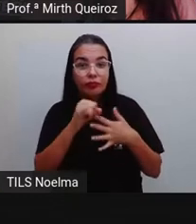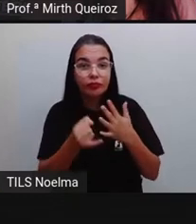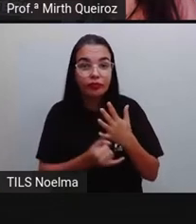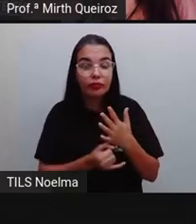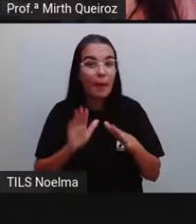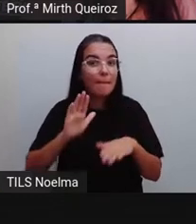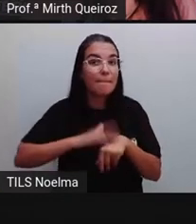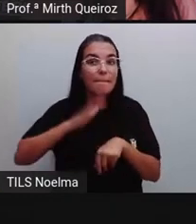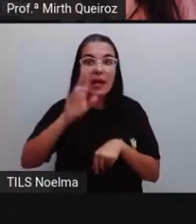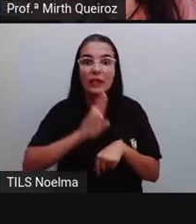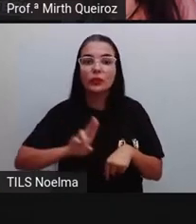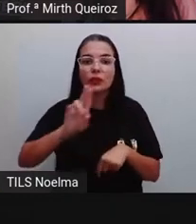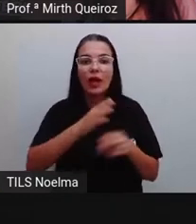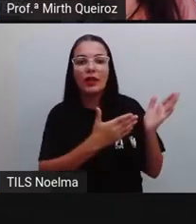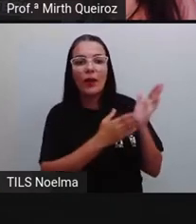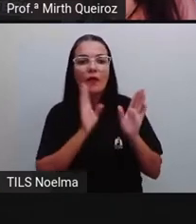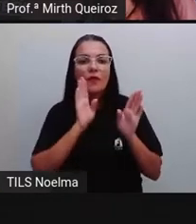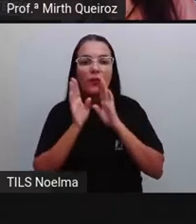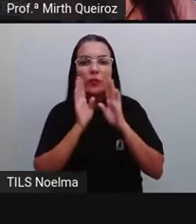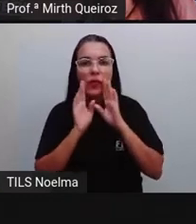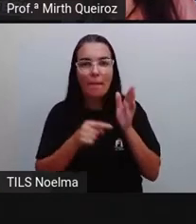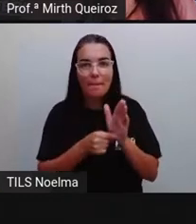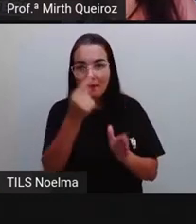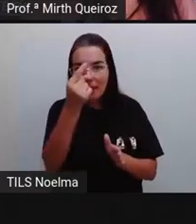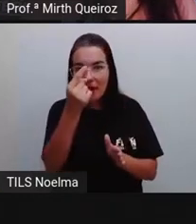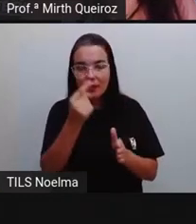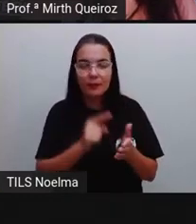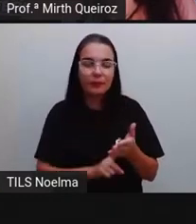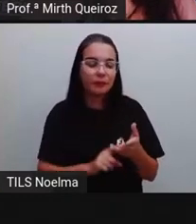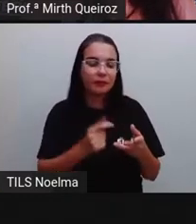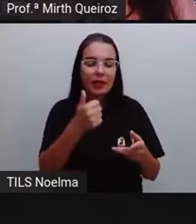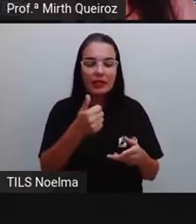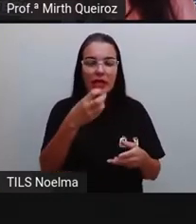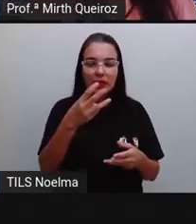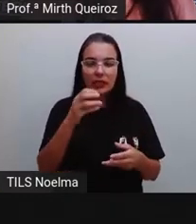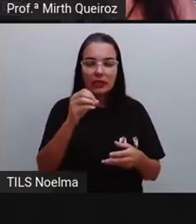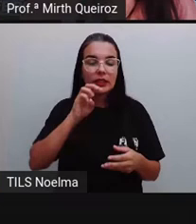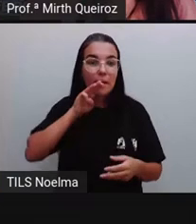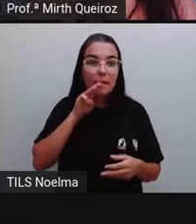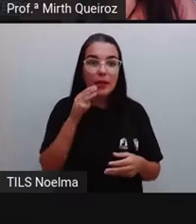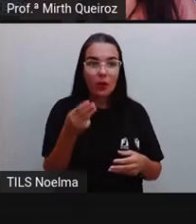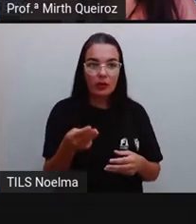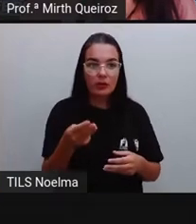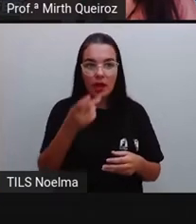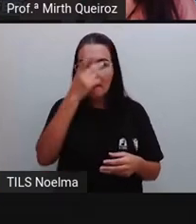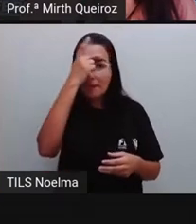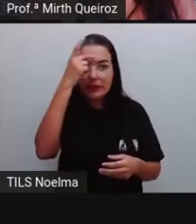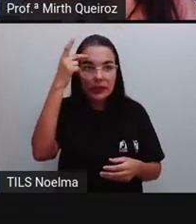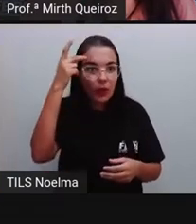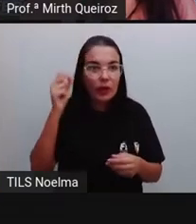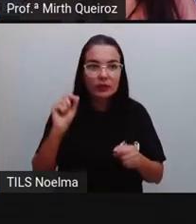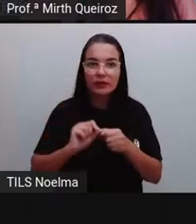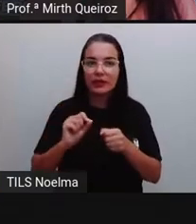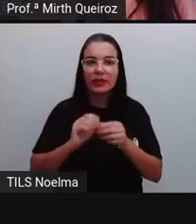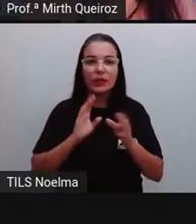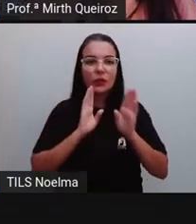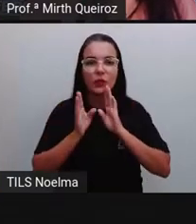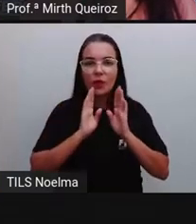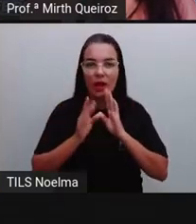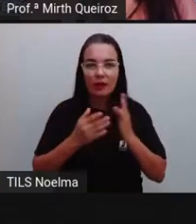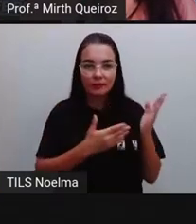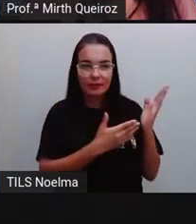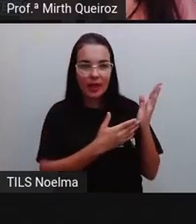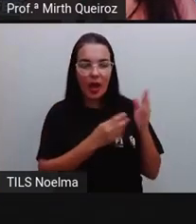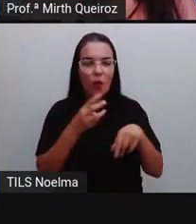populares do Brasil. O Facebook estava em 2018 com 130 milhões de usuários. O